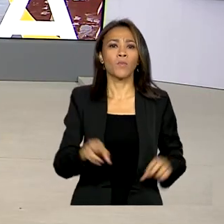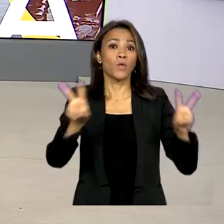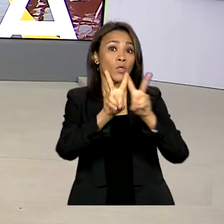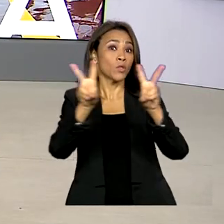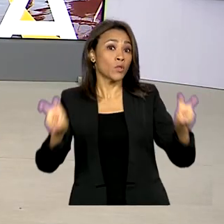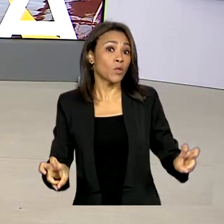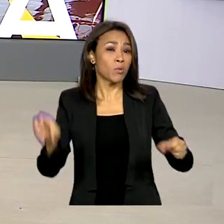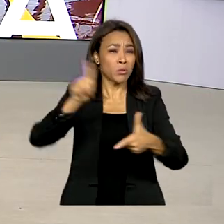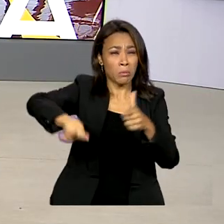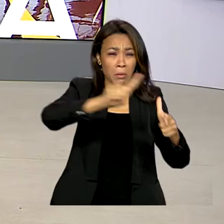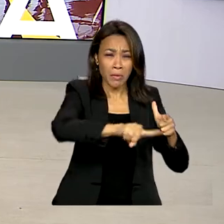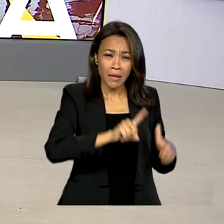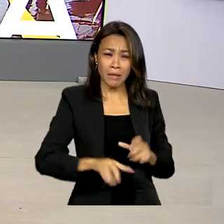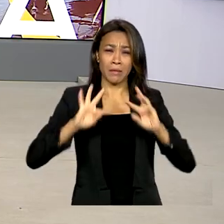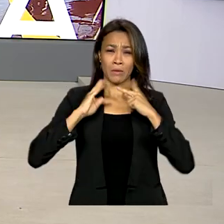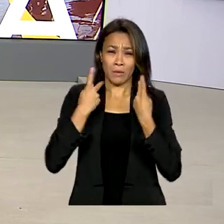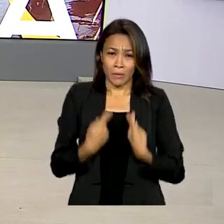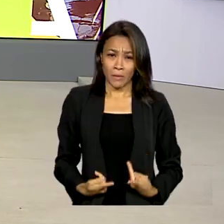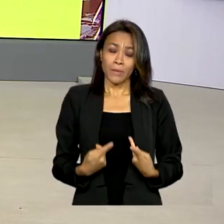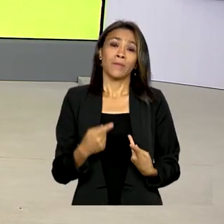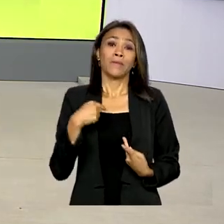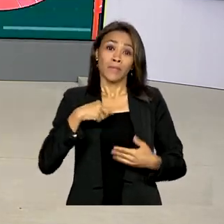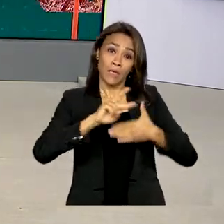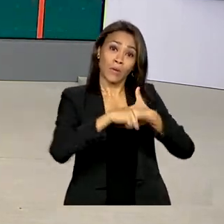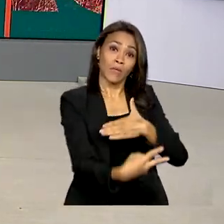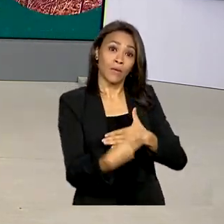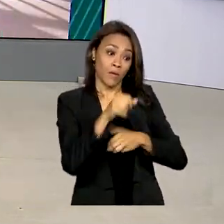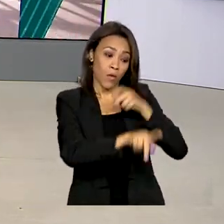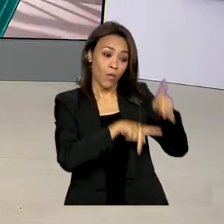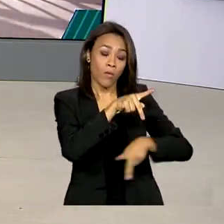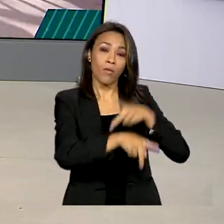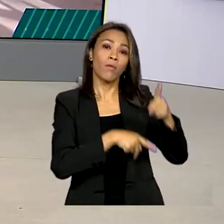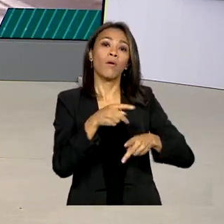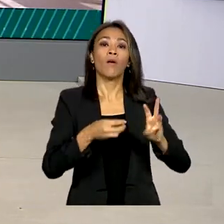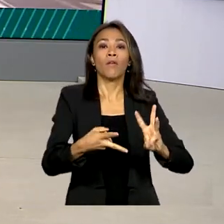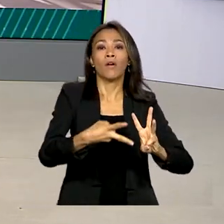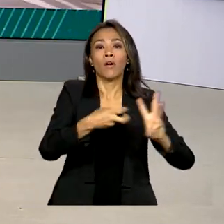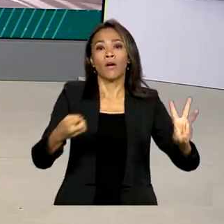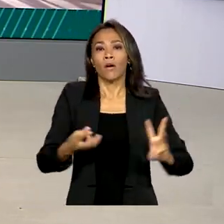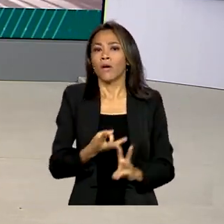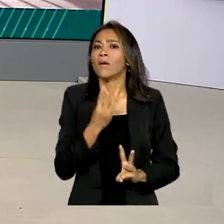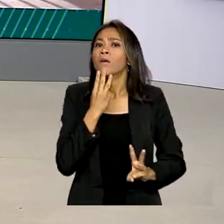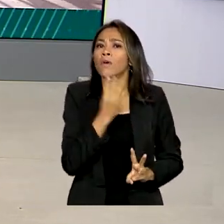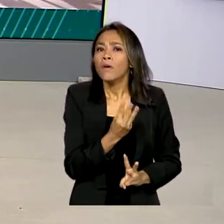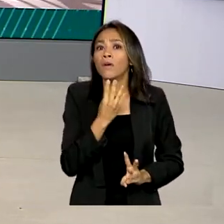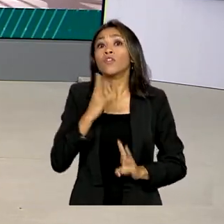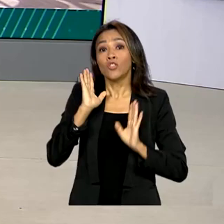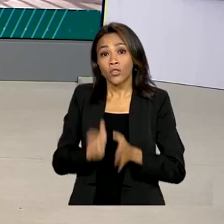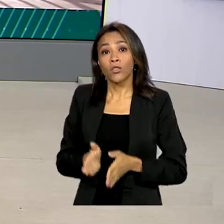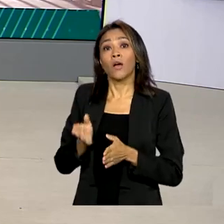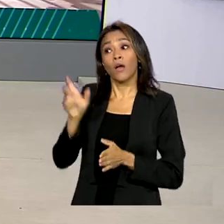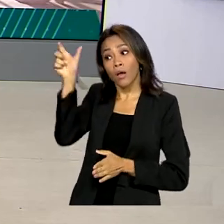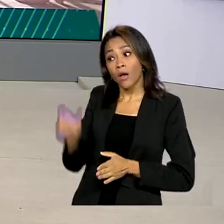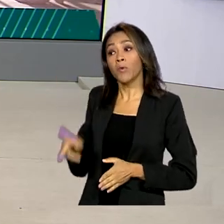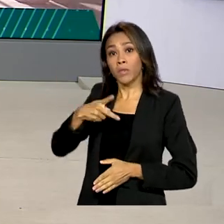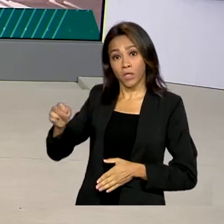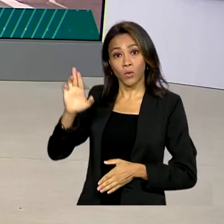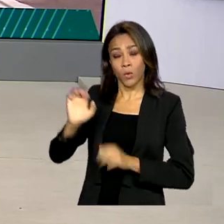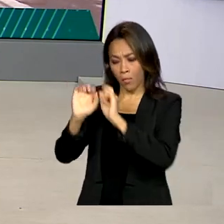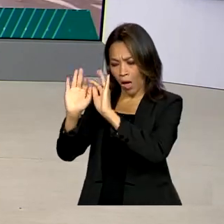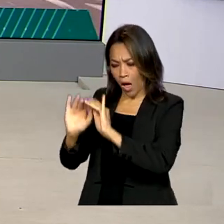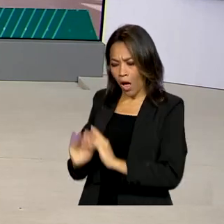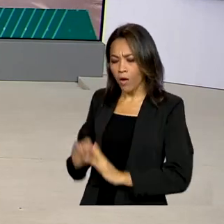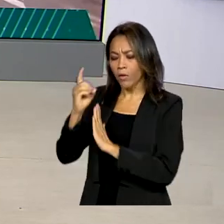humanitária que afeta a população Yanomami em Roraima, foi publicado hoje um decreto do presidente Lula com medidas para